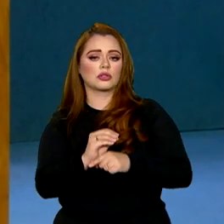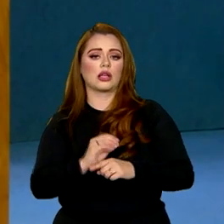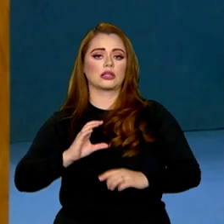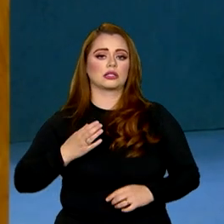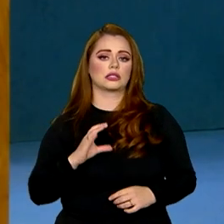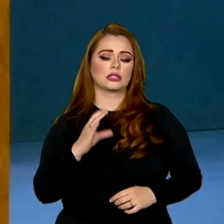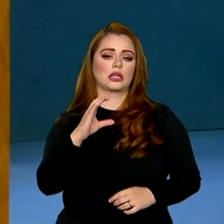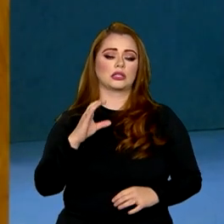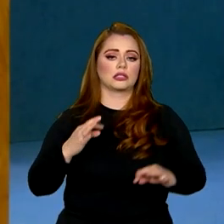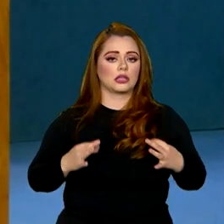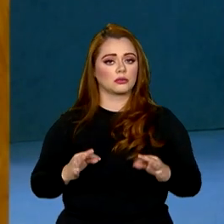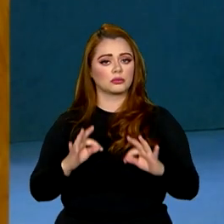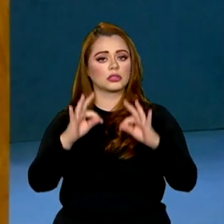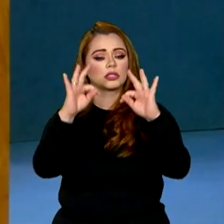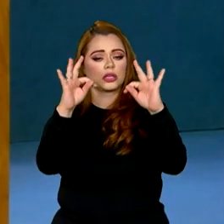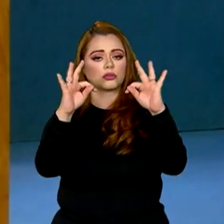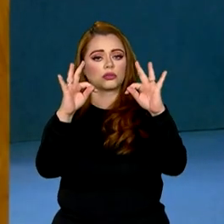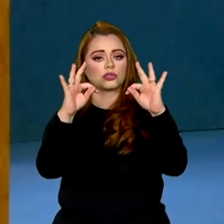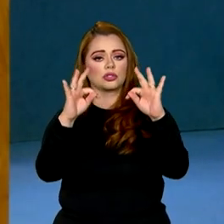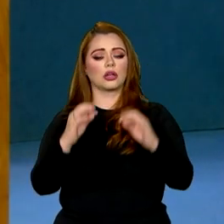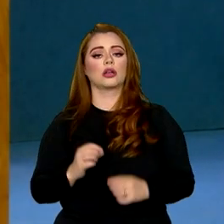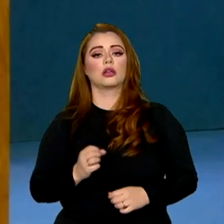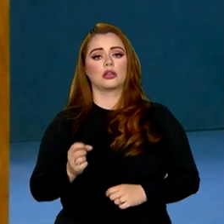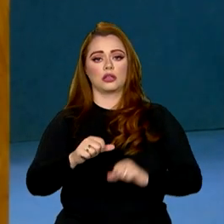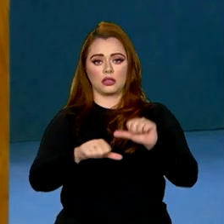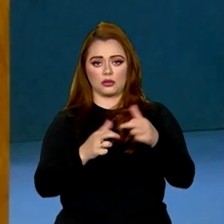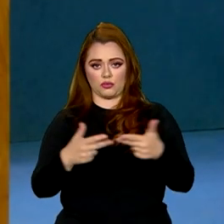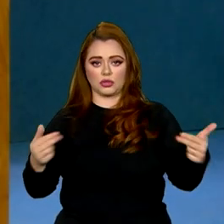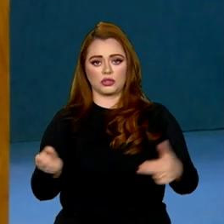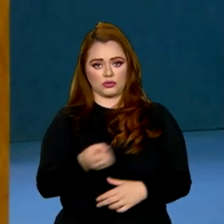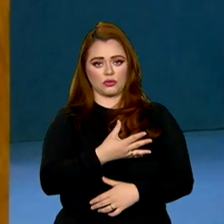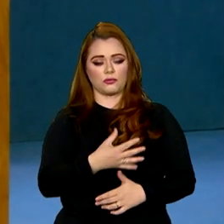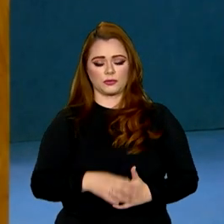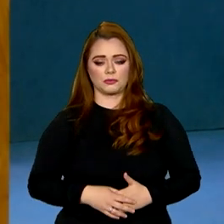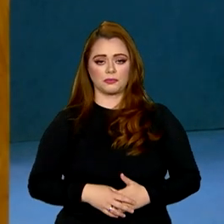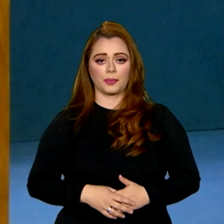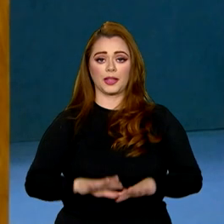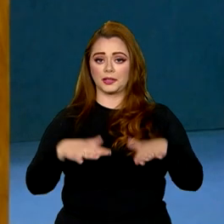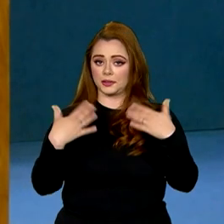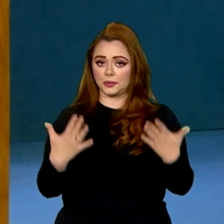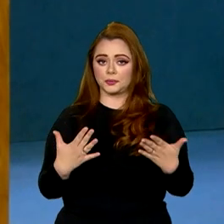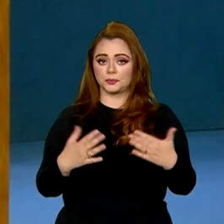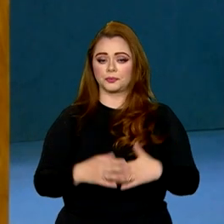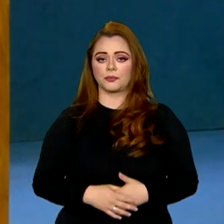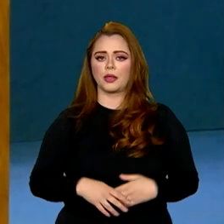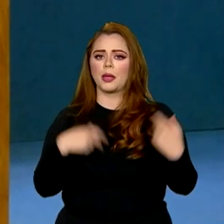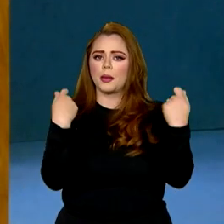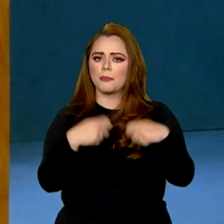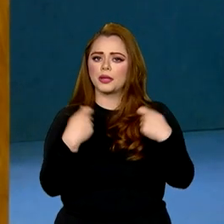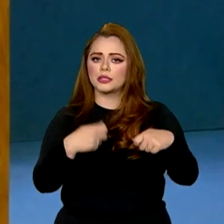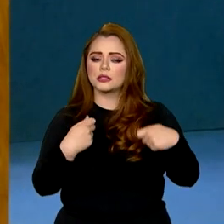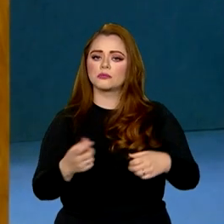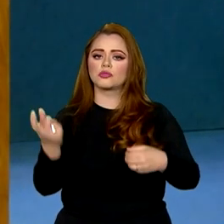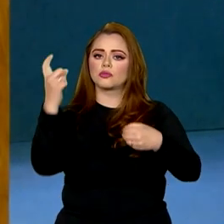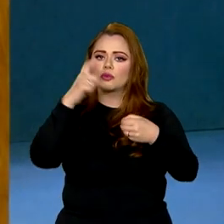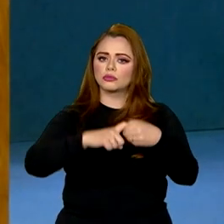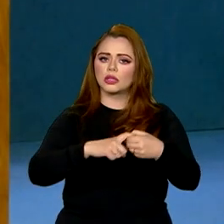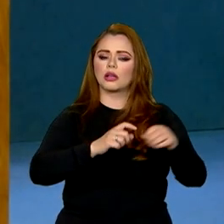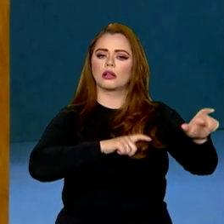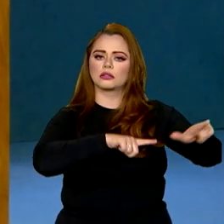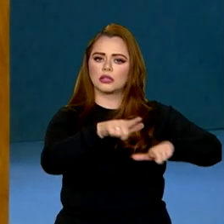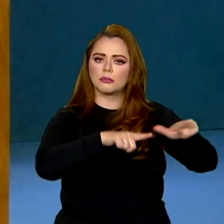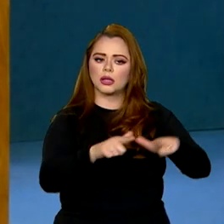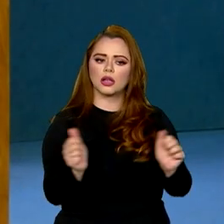tecnologia e inovação. Por isso, precisamos voltar a agir